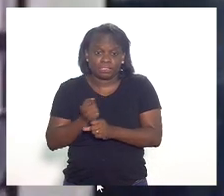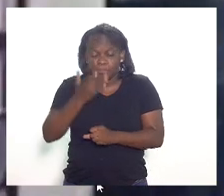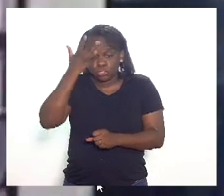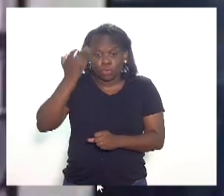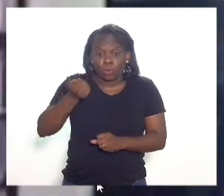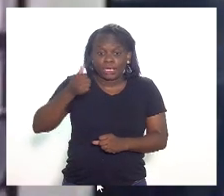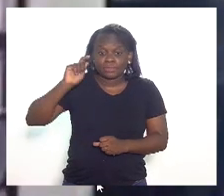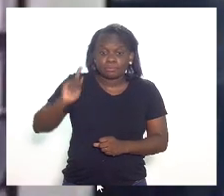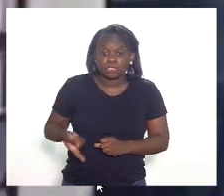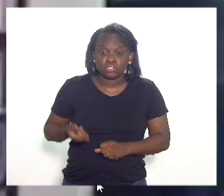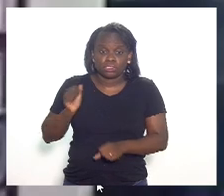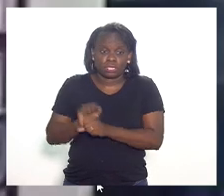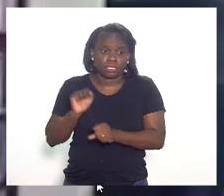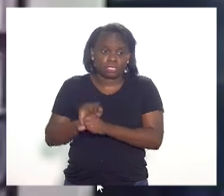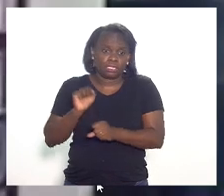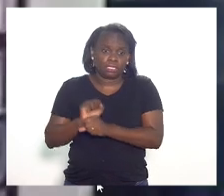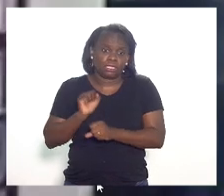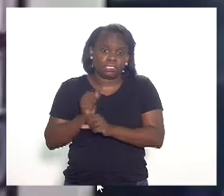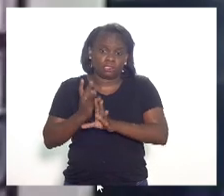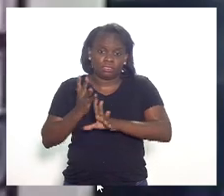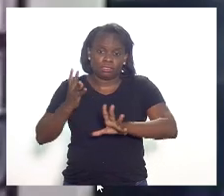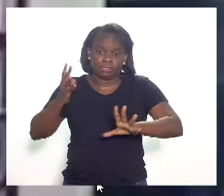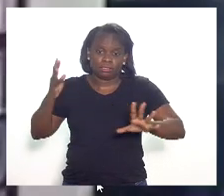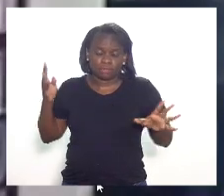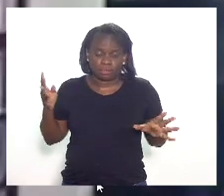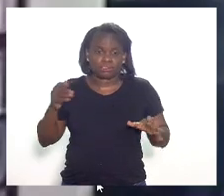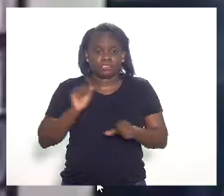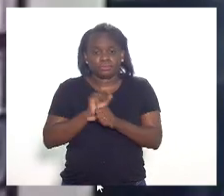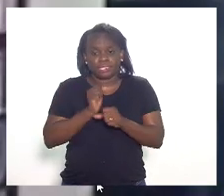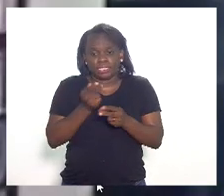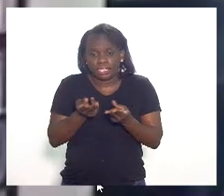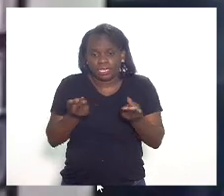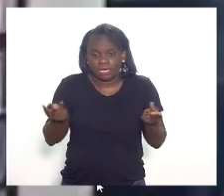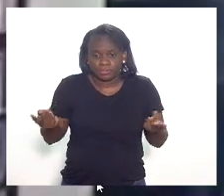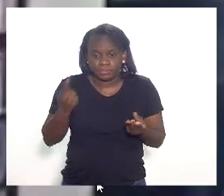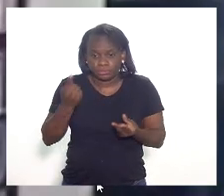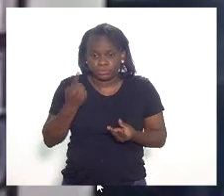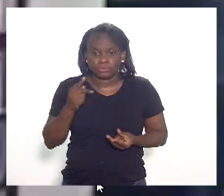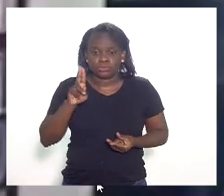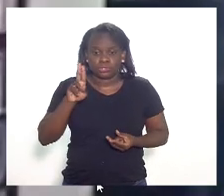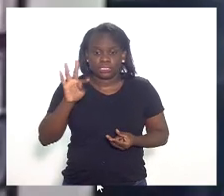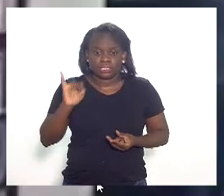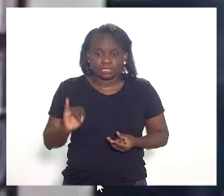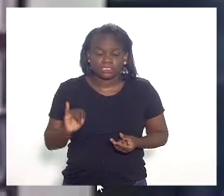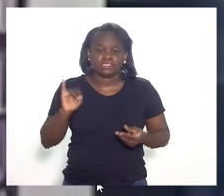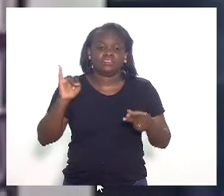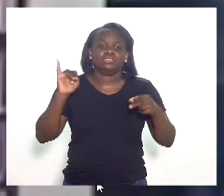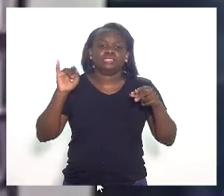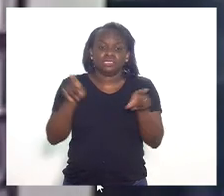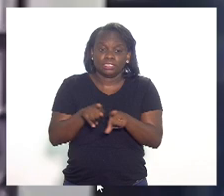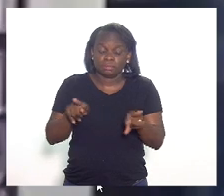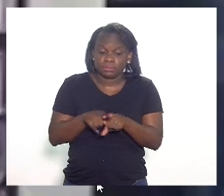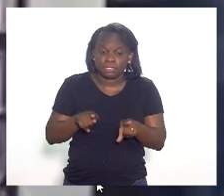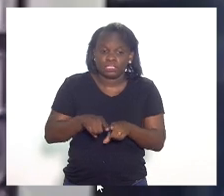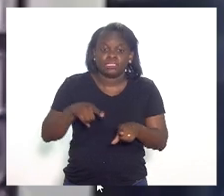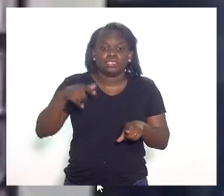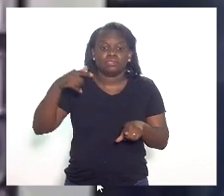pessoas na fila por um leito e, ao mesmo tempo,